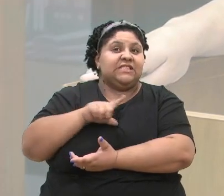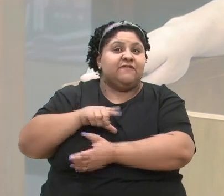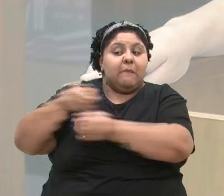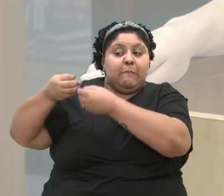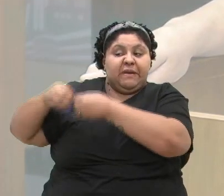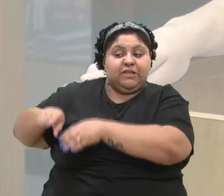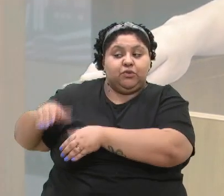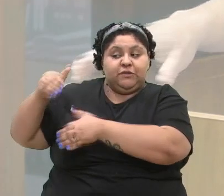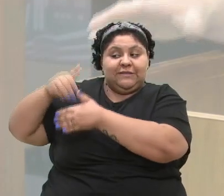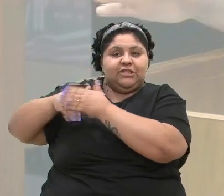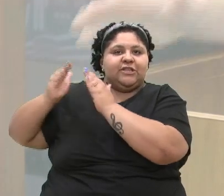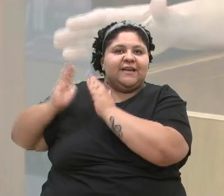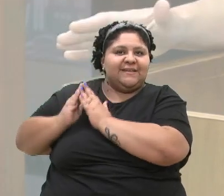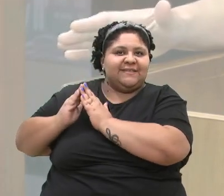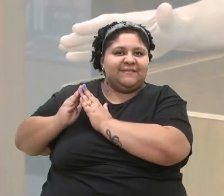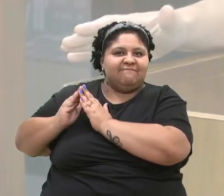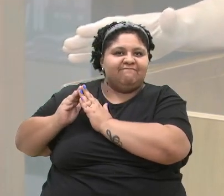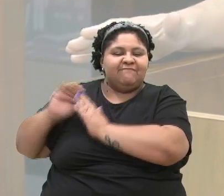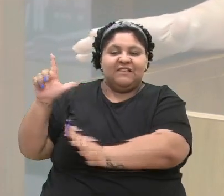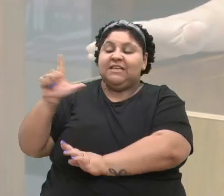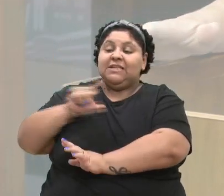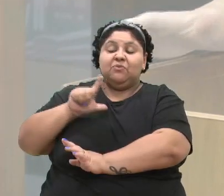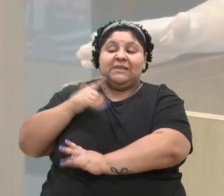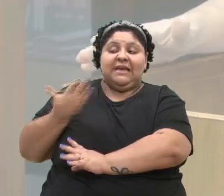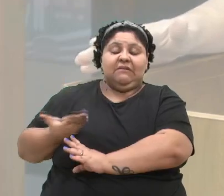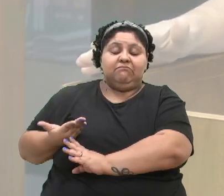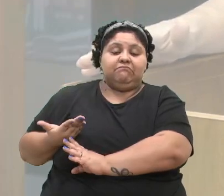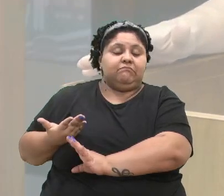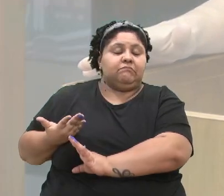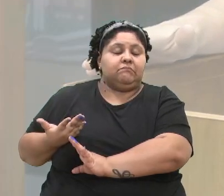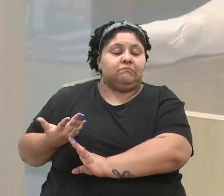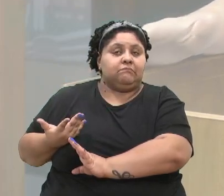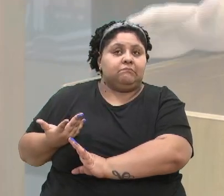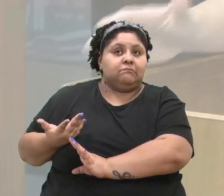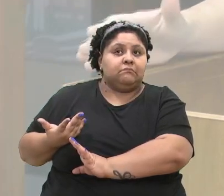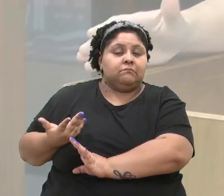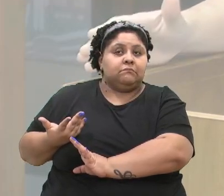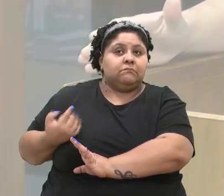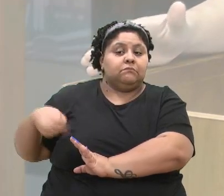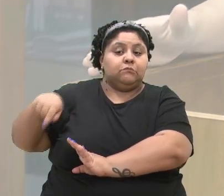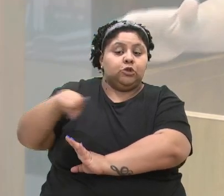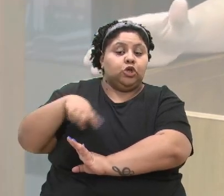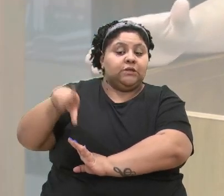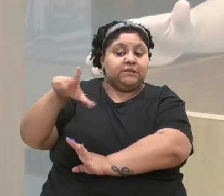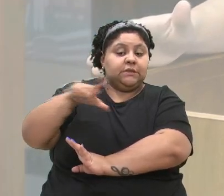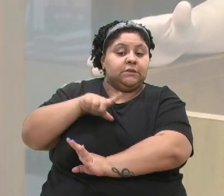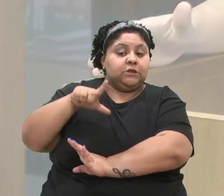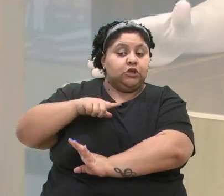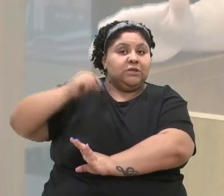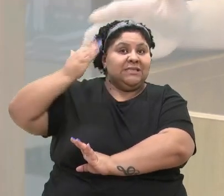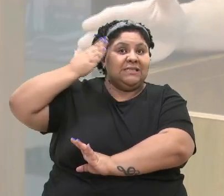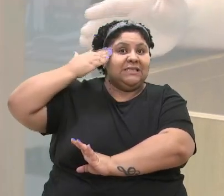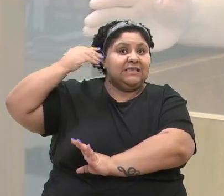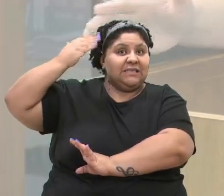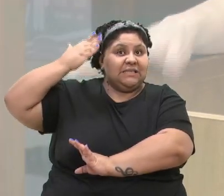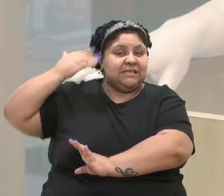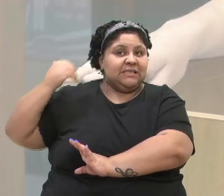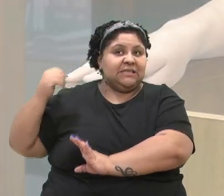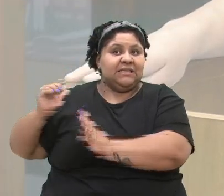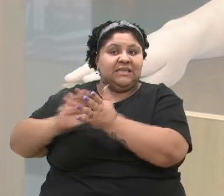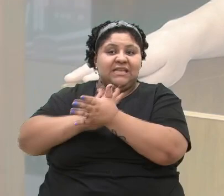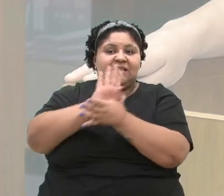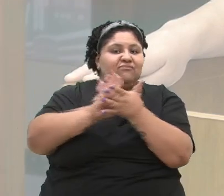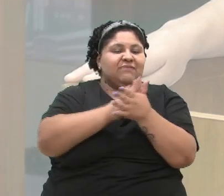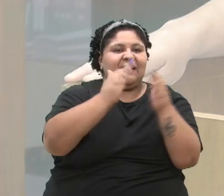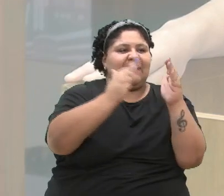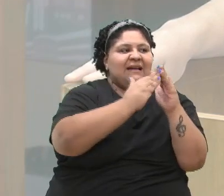E não existe, não existe nós termos sucesso sem uma casa.